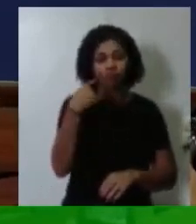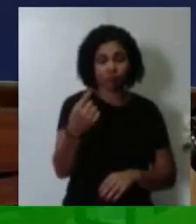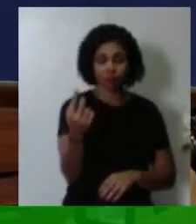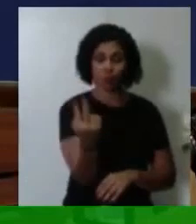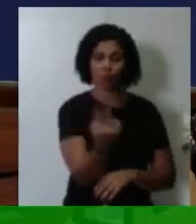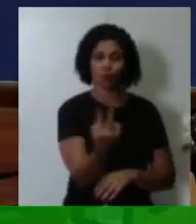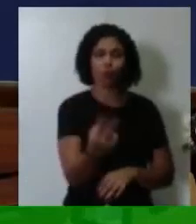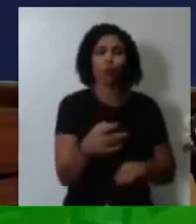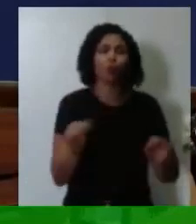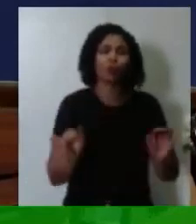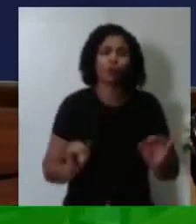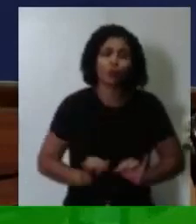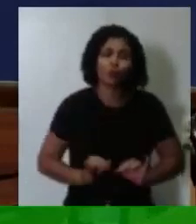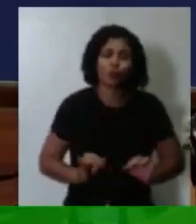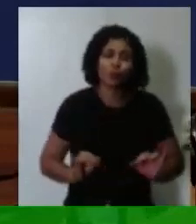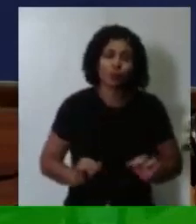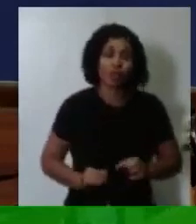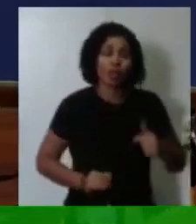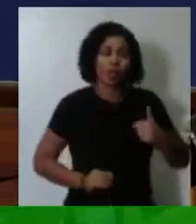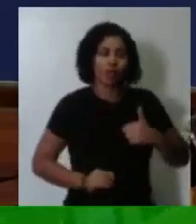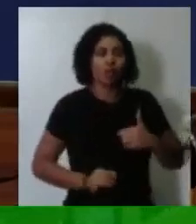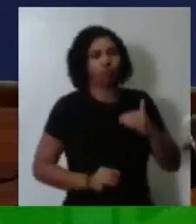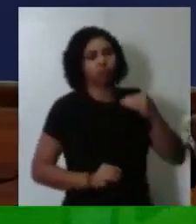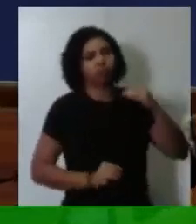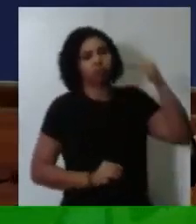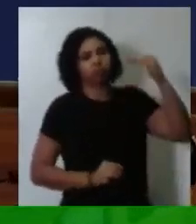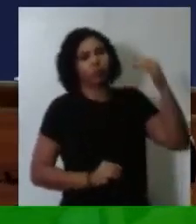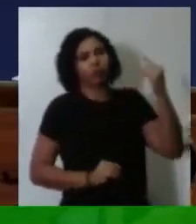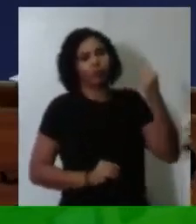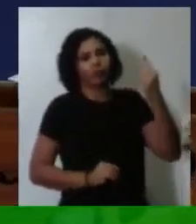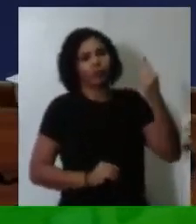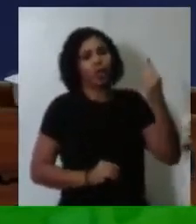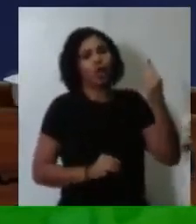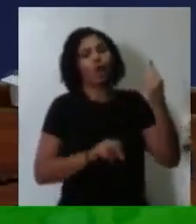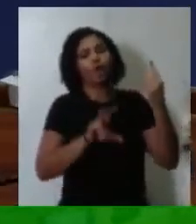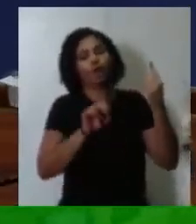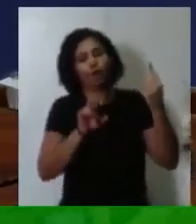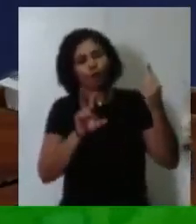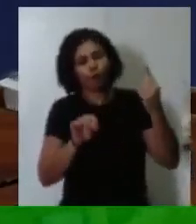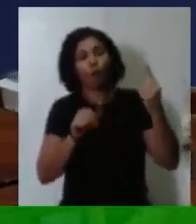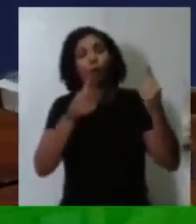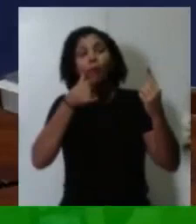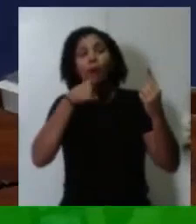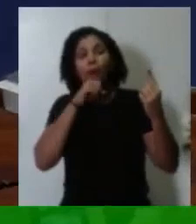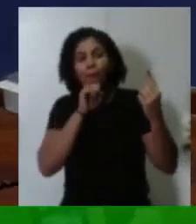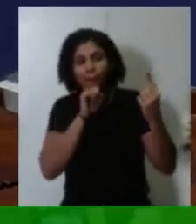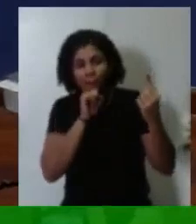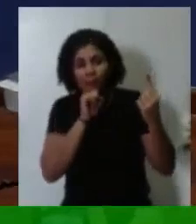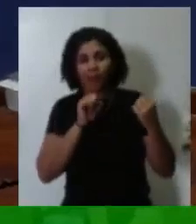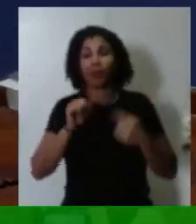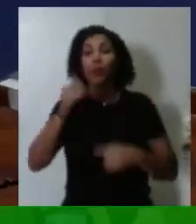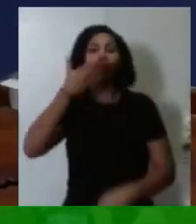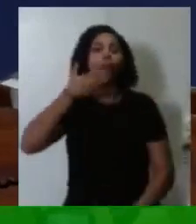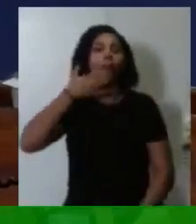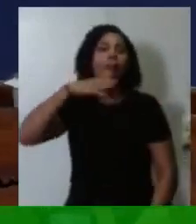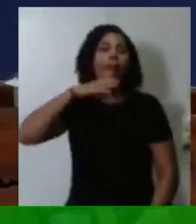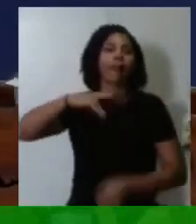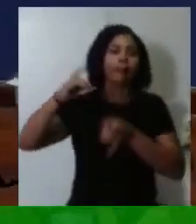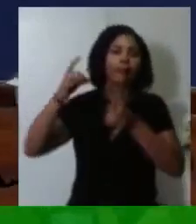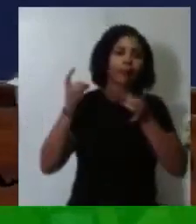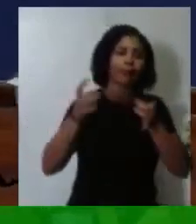irmãos, eu mais velho, a minha avó, a minha mãe, o pai foi embora quando